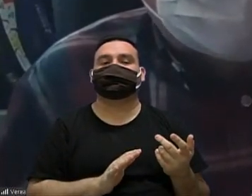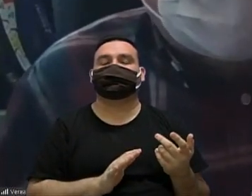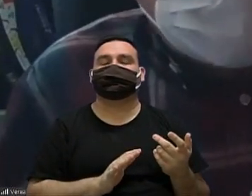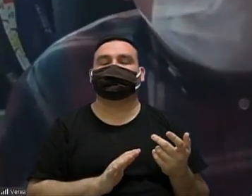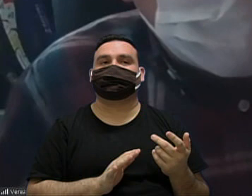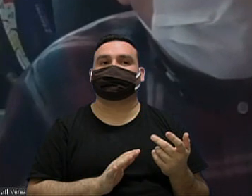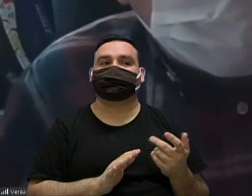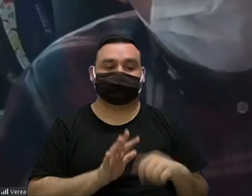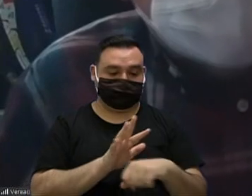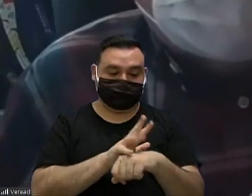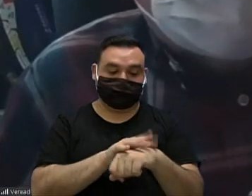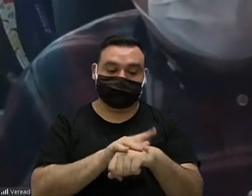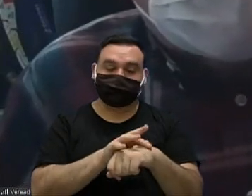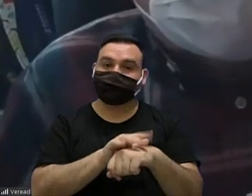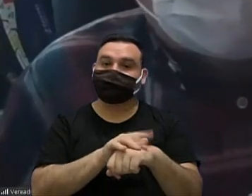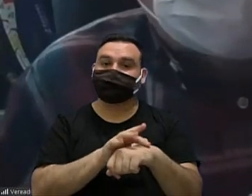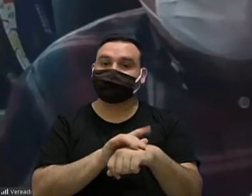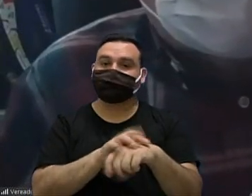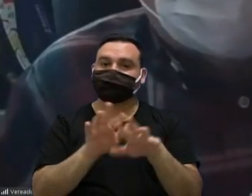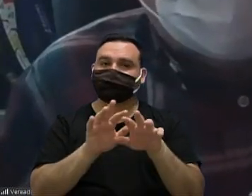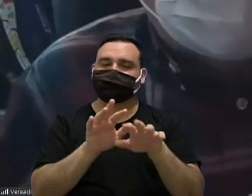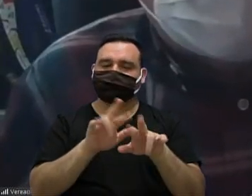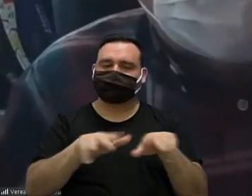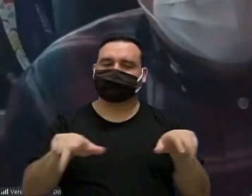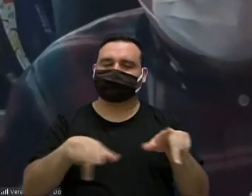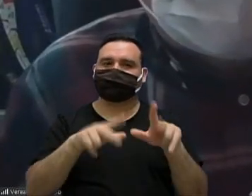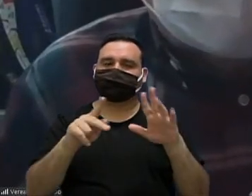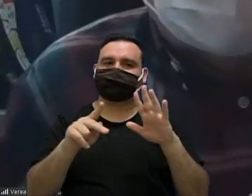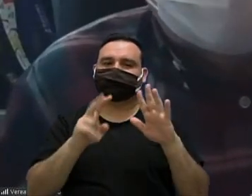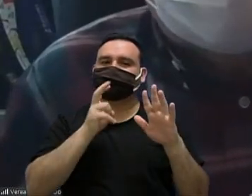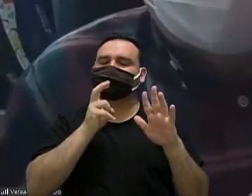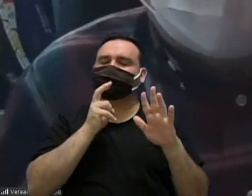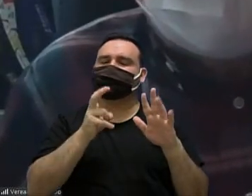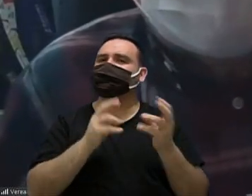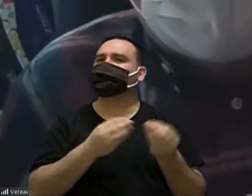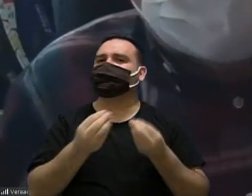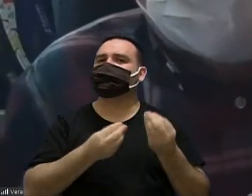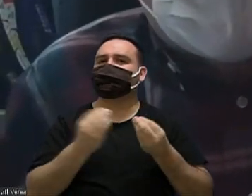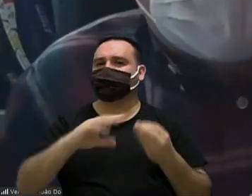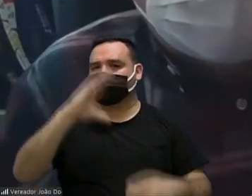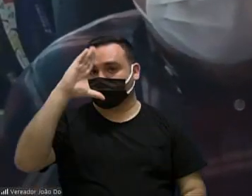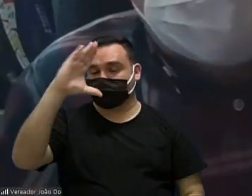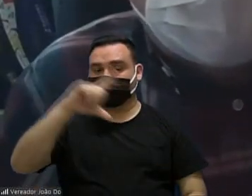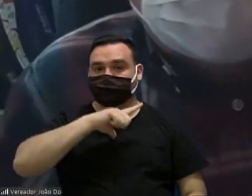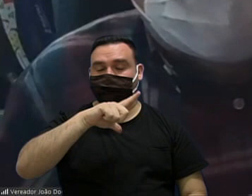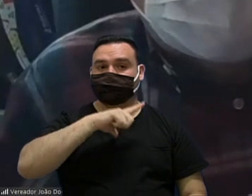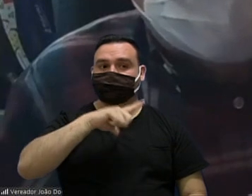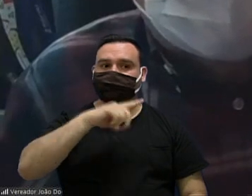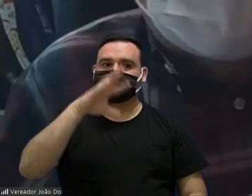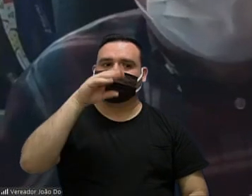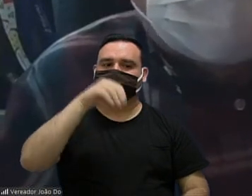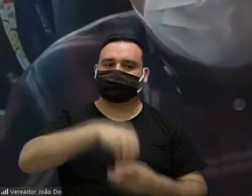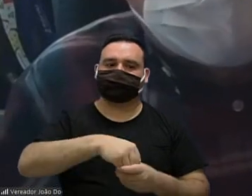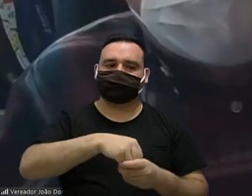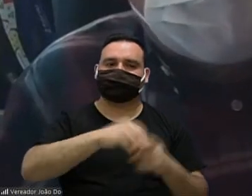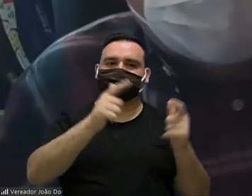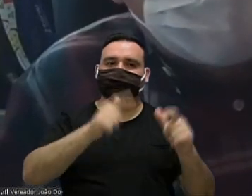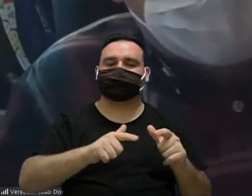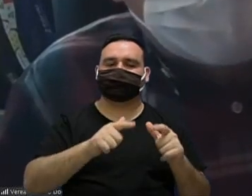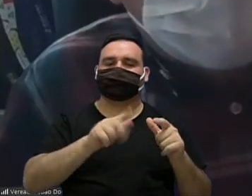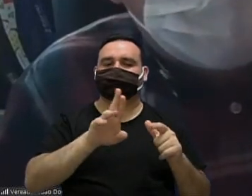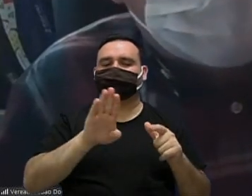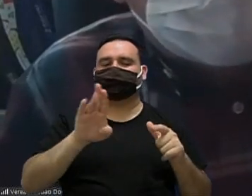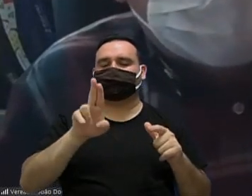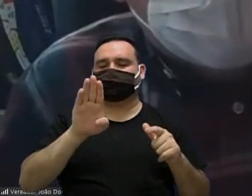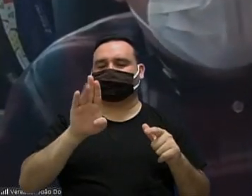as doenças dessas doenças crônicas que são priorizadas já dentro das unidades básicas de